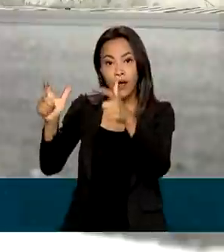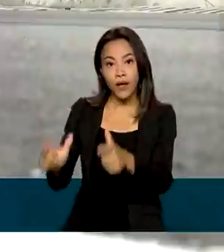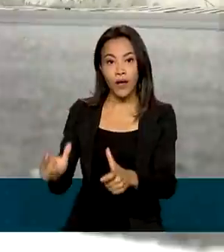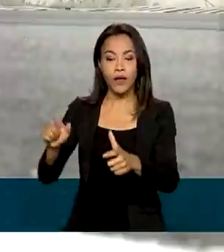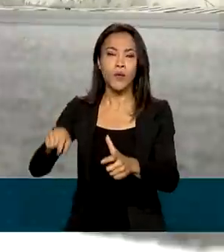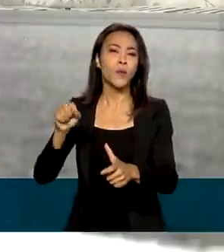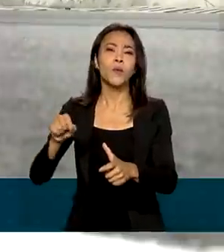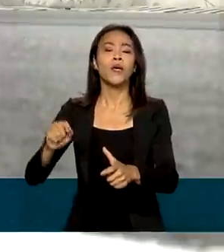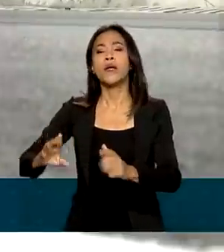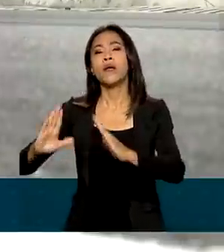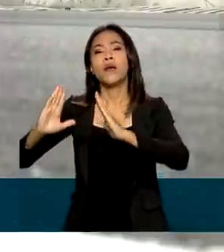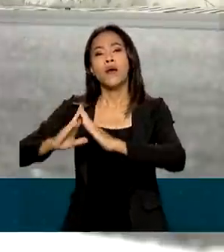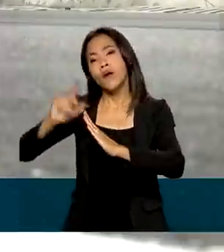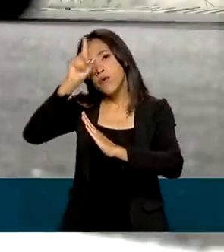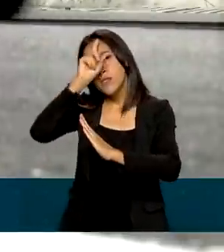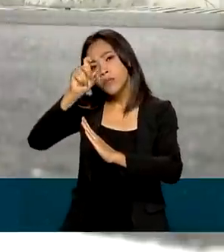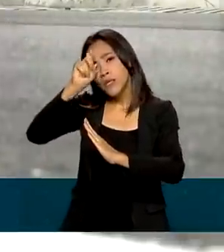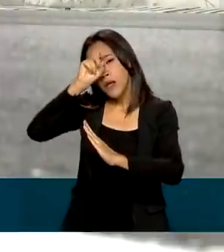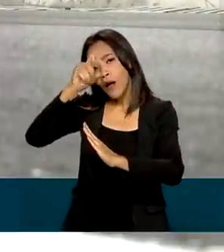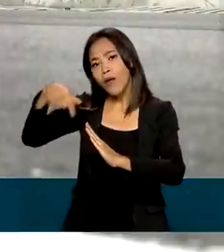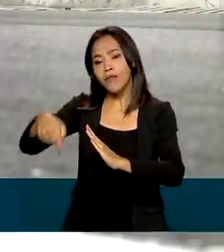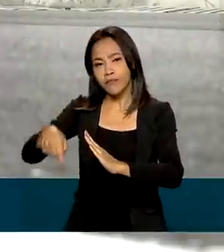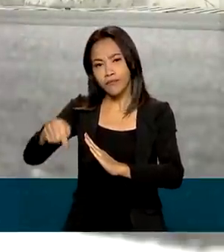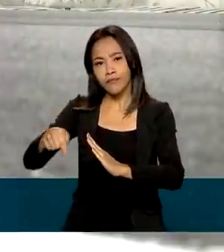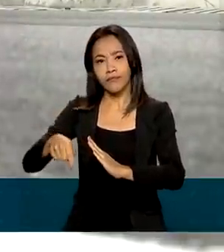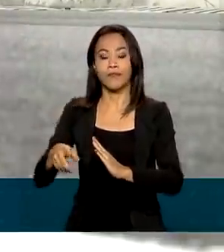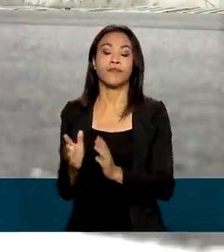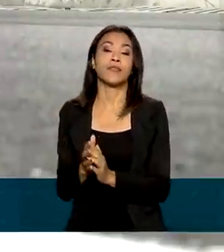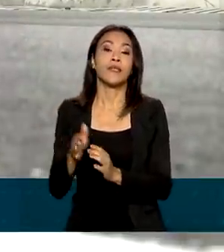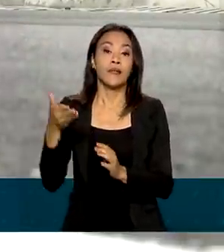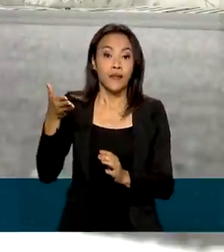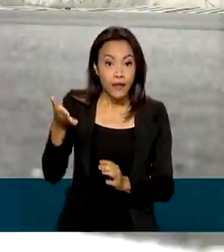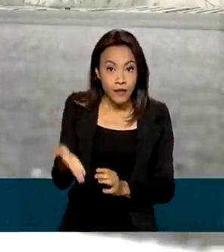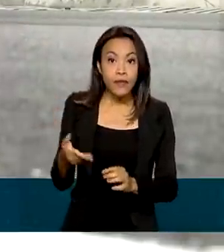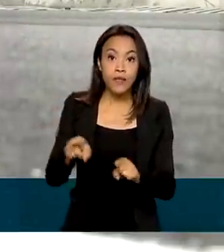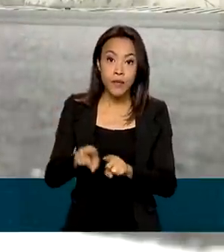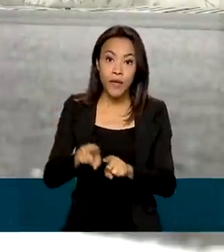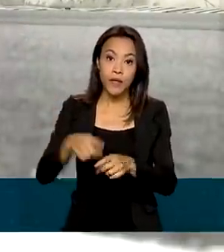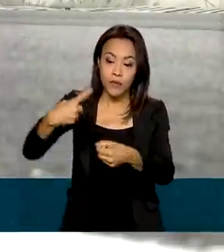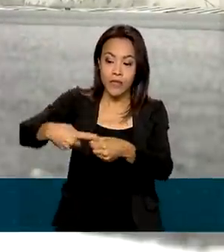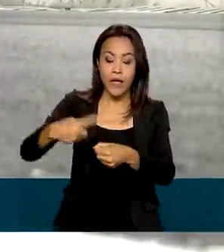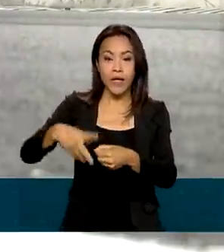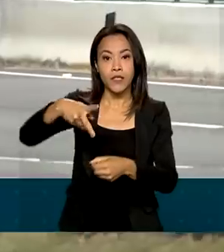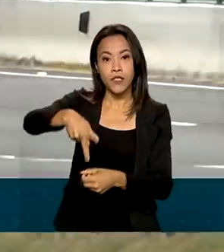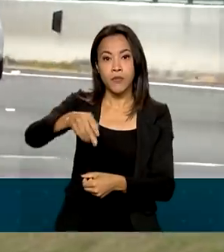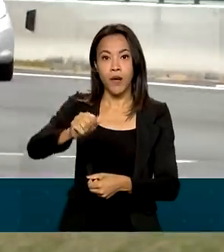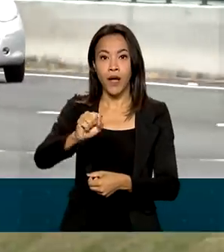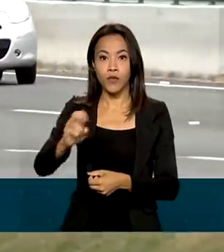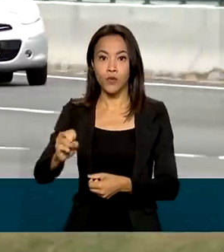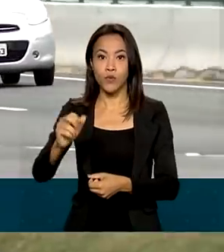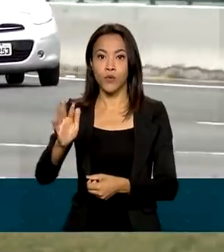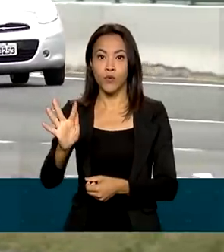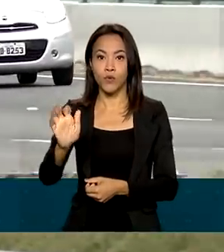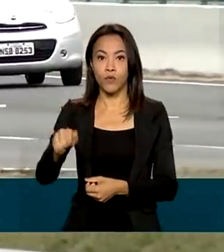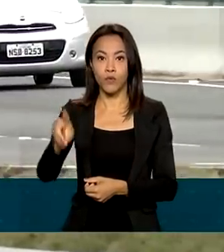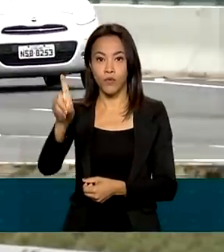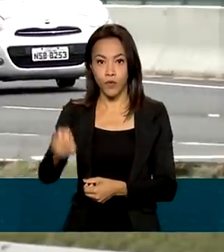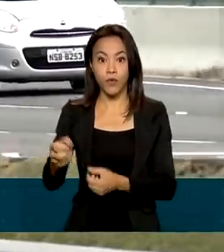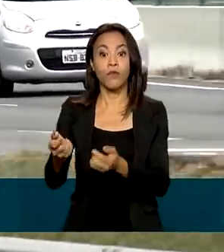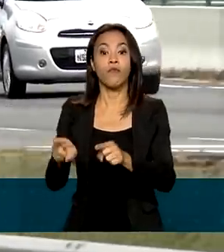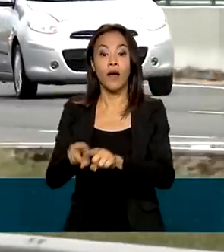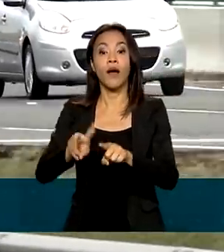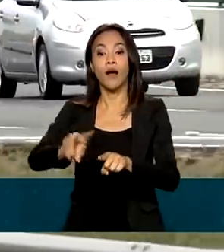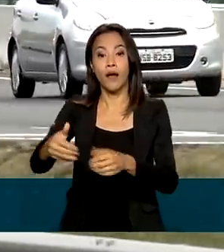Radioterapia da Santa Casa de Caridade. Em Passo Fundo, também no Rio Grande do Sul, o presidente fará entrega das obras de